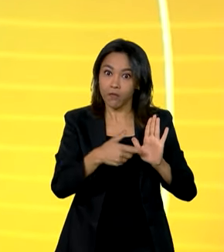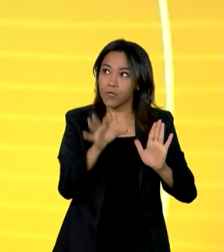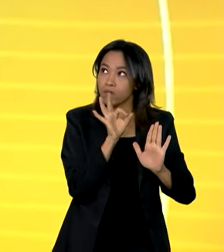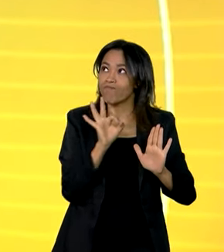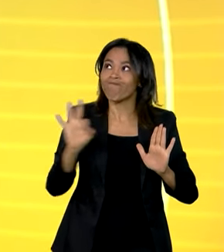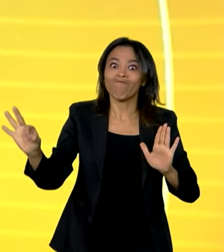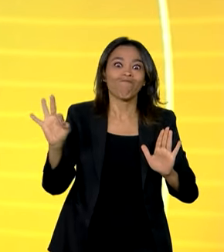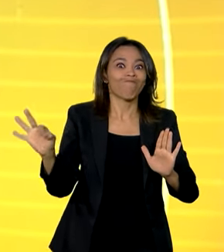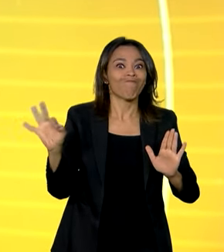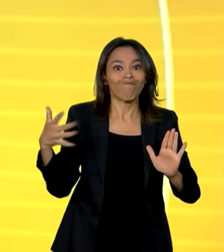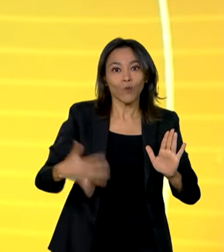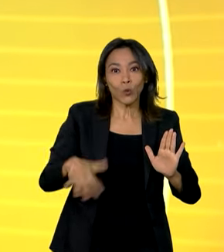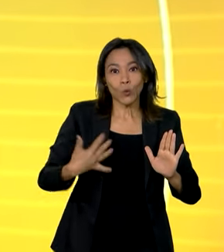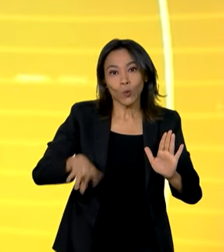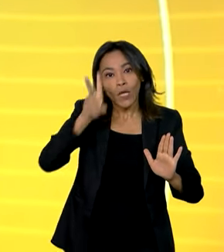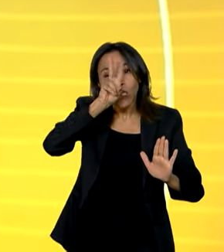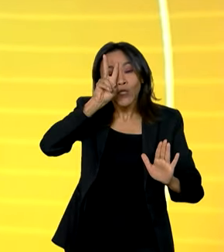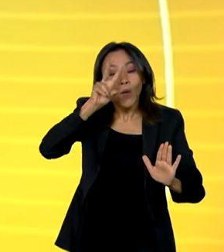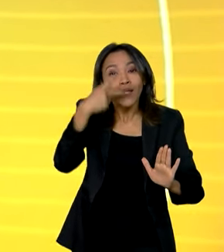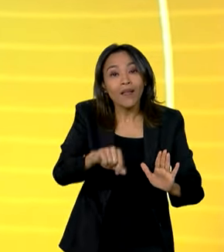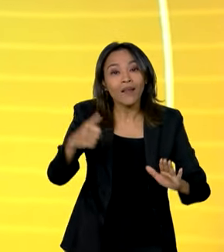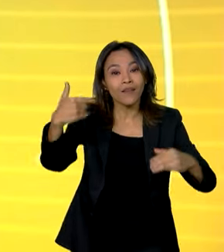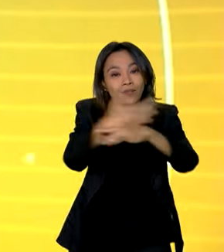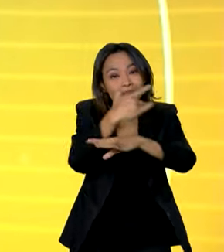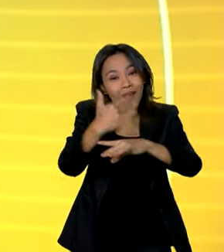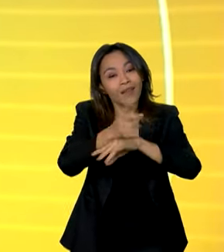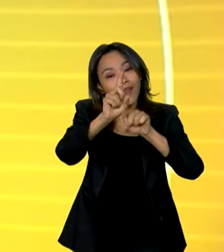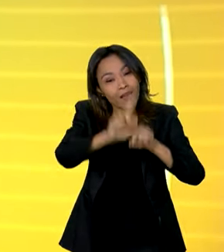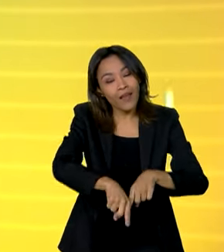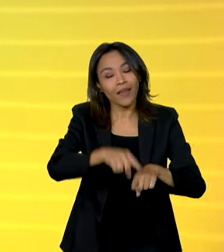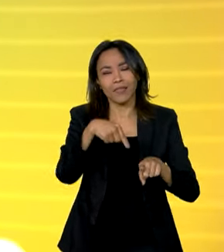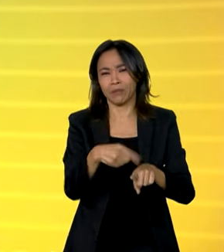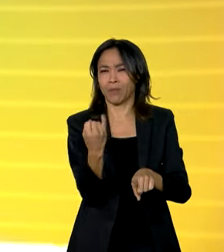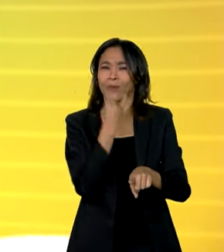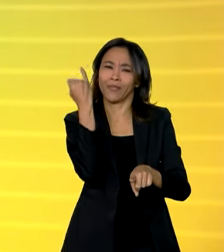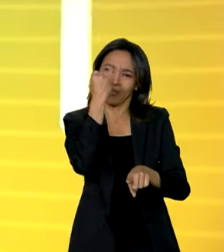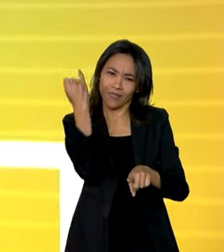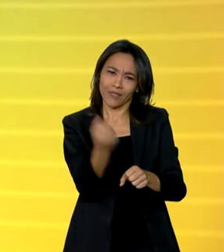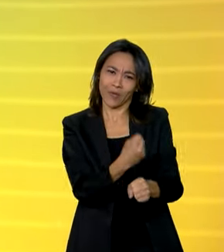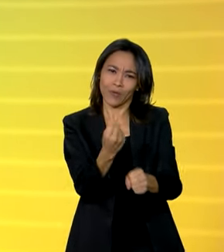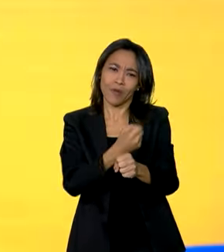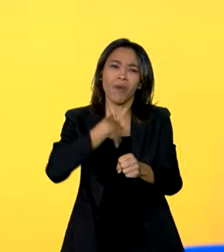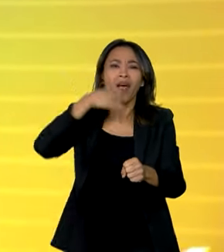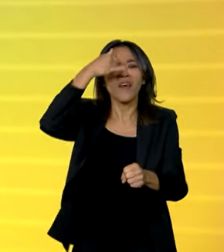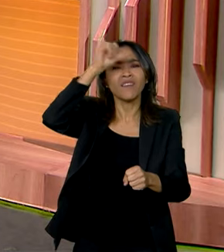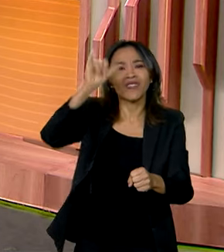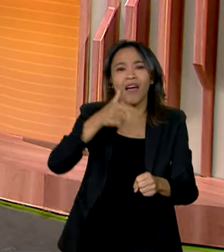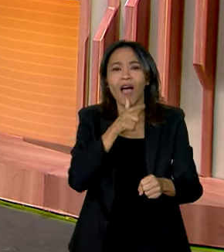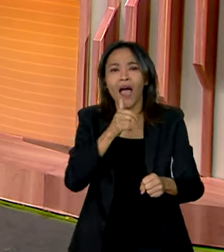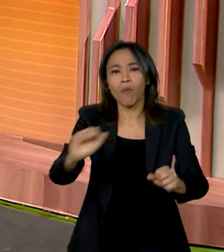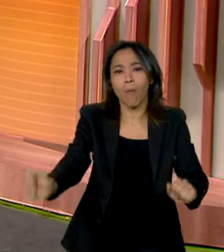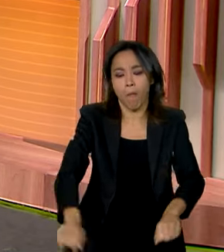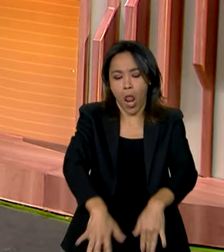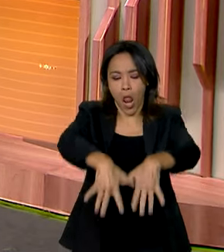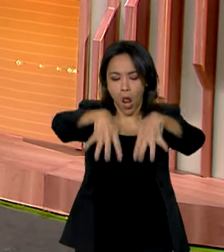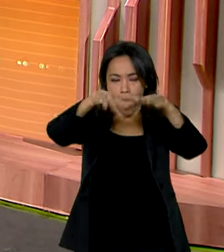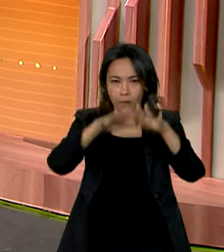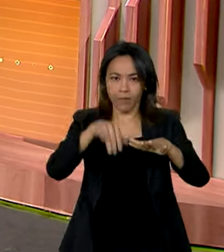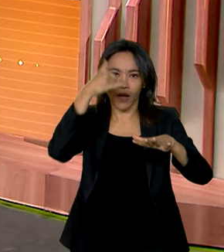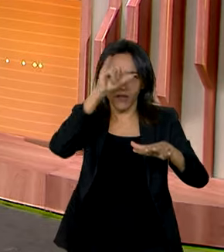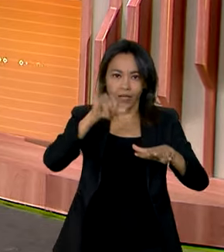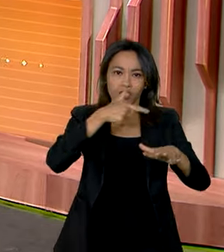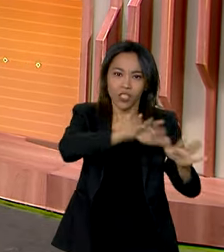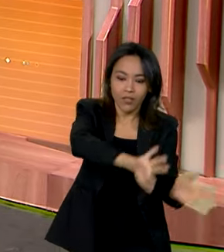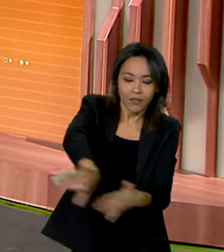estruturante já feita na história da cidade e é fundamental para evitar alagamentos. E olha, a cidade